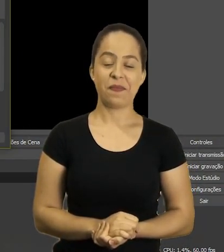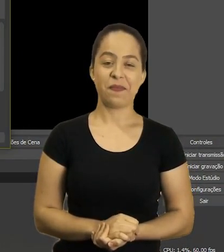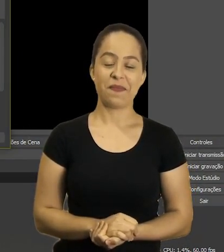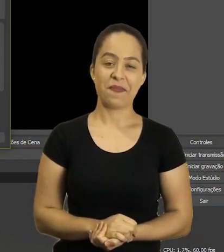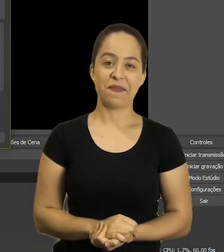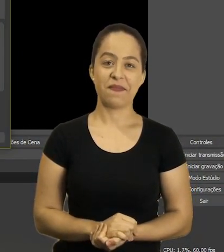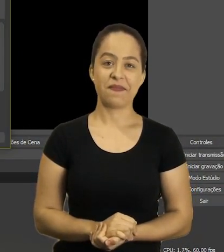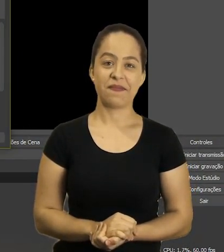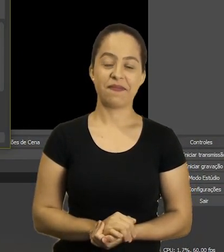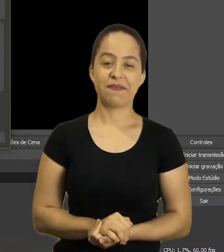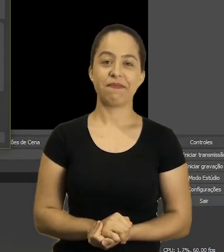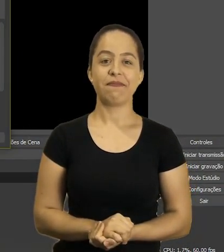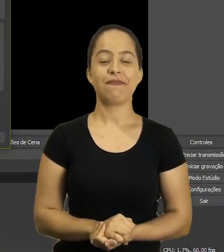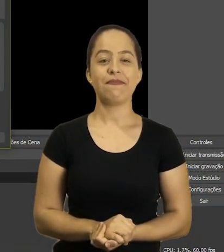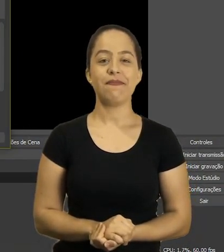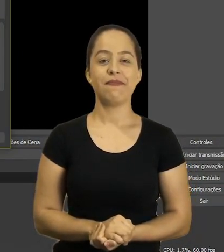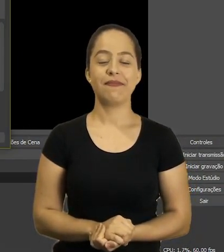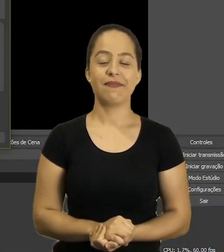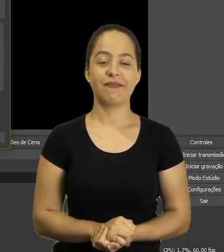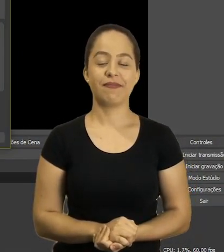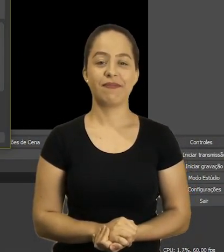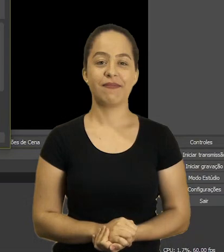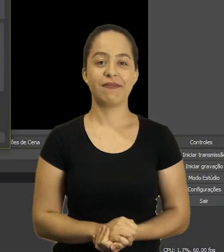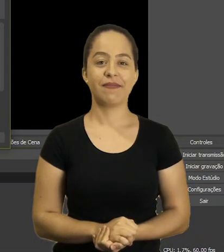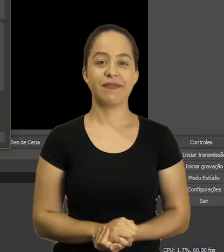Tá aqui, 1160.